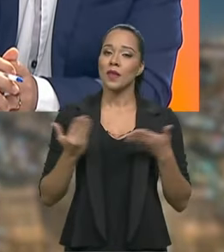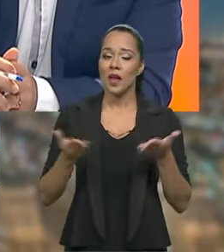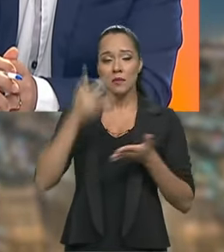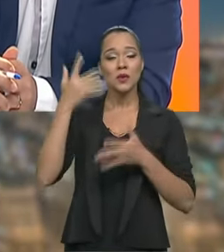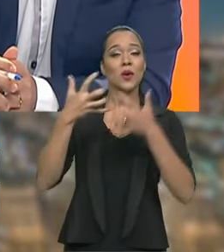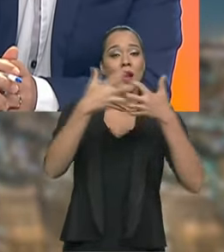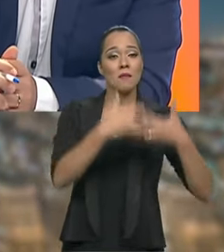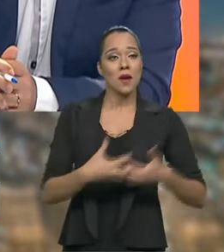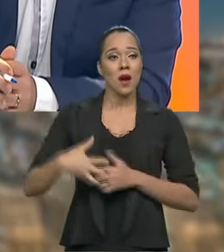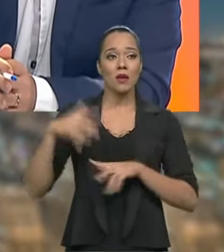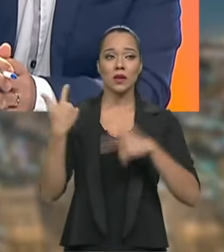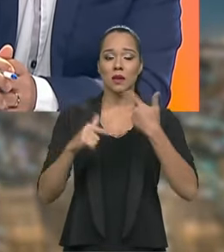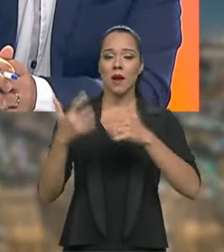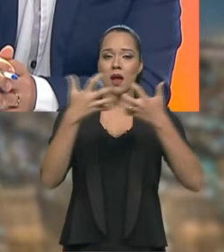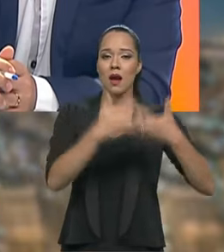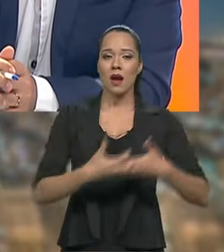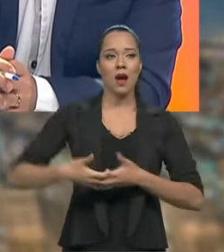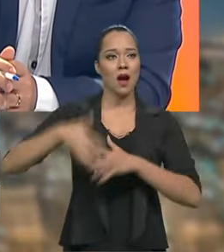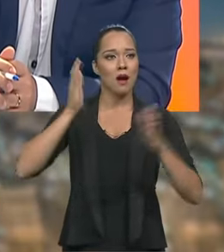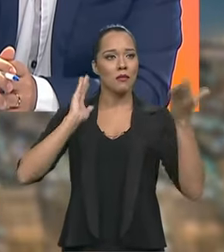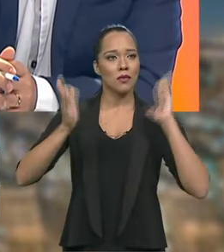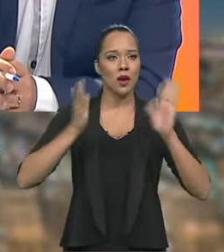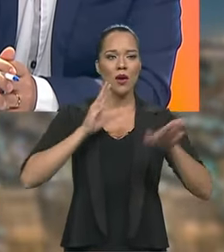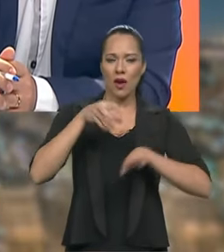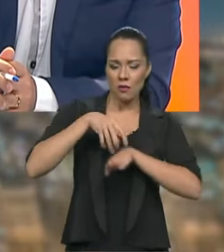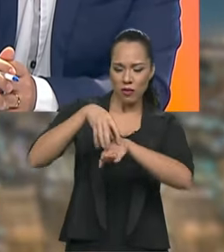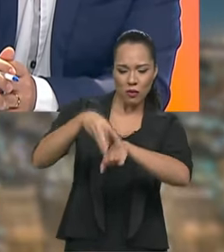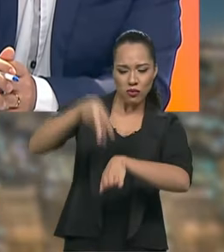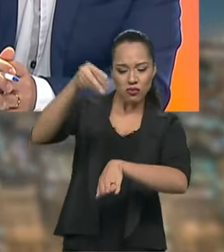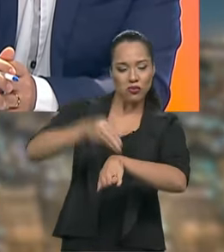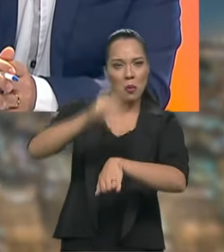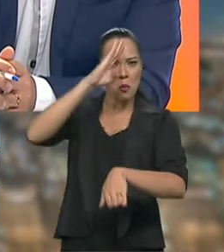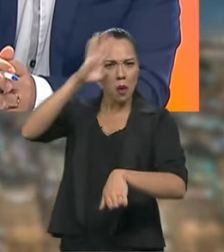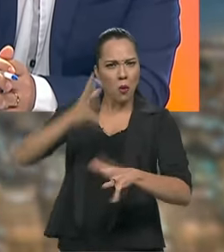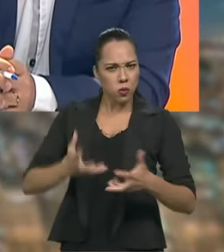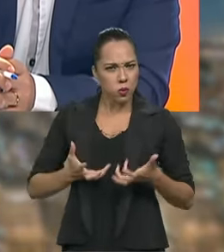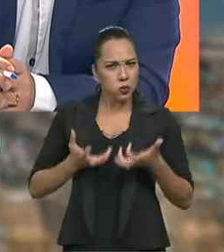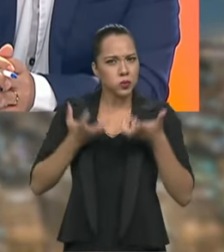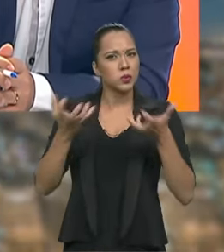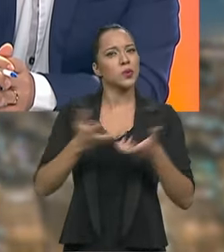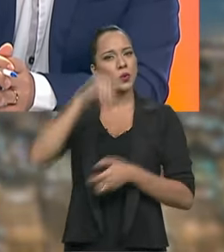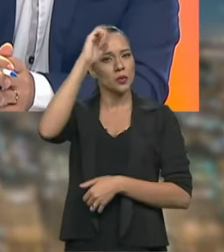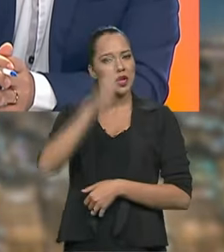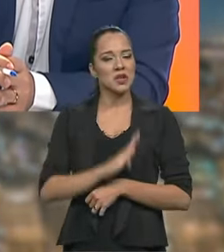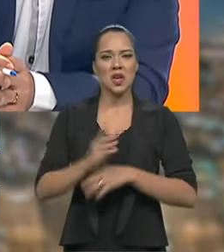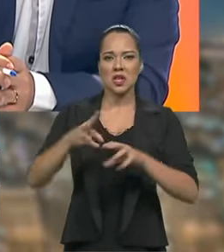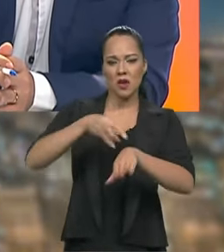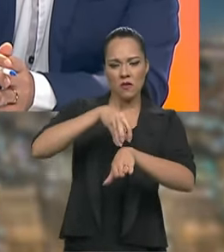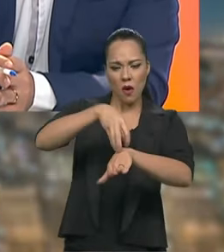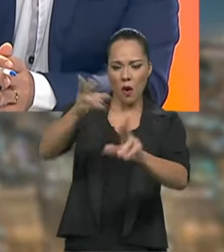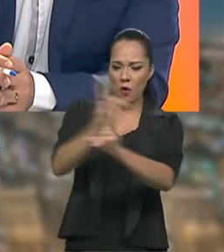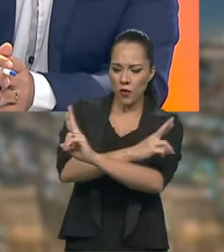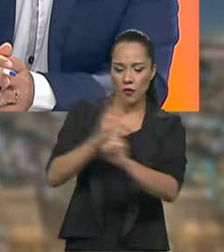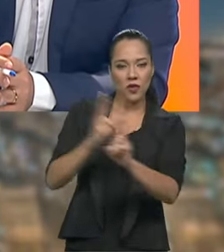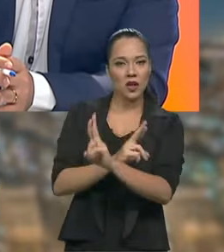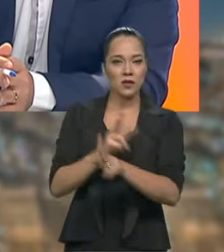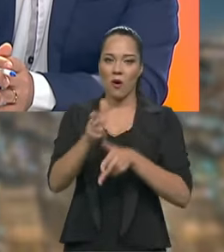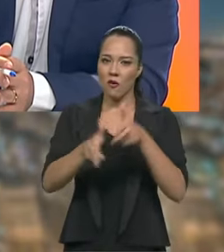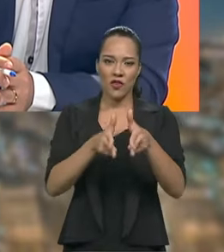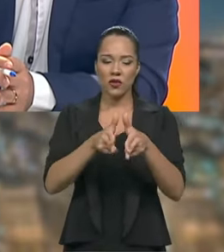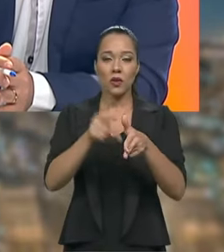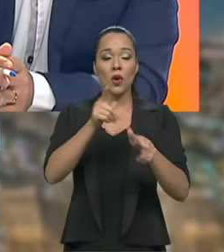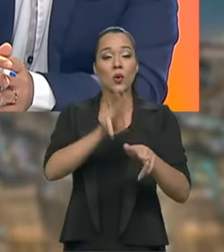caminhoneiros, que trabalham, transportando a grande riqueza do Brasil, o Brasil escolheu rodovias e não ferrovias, então a